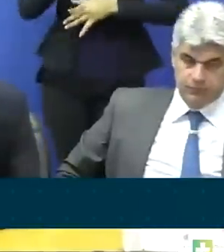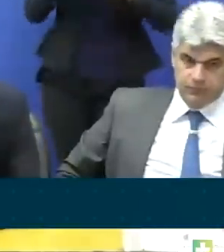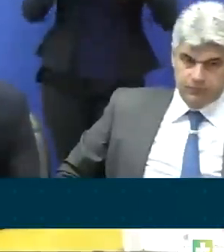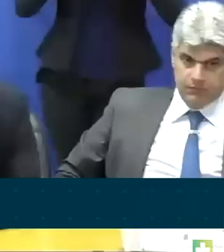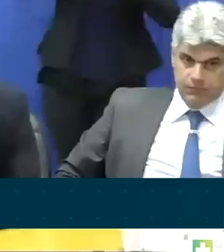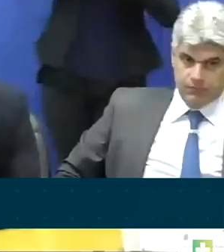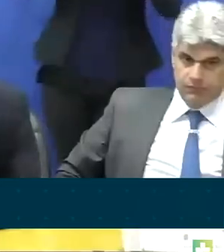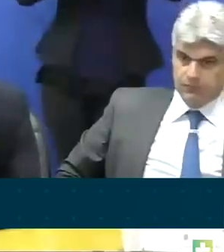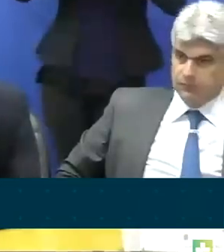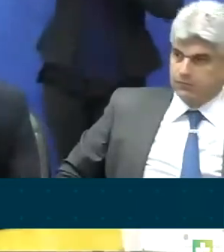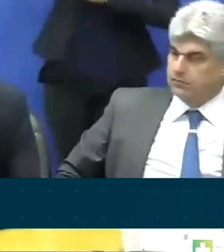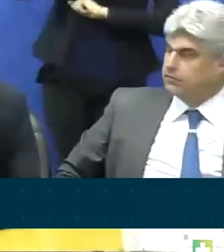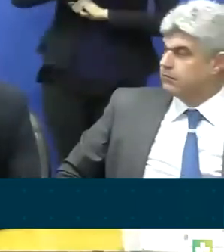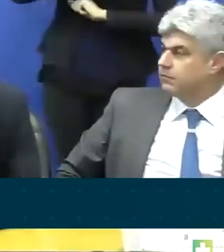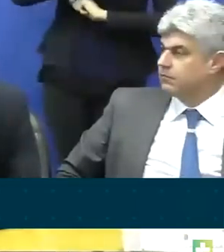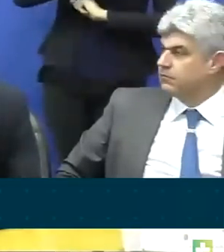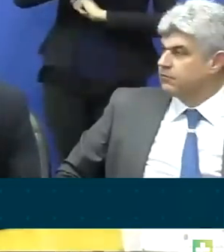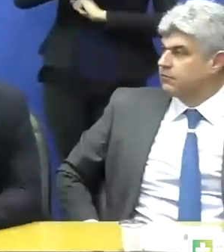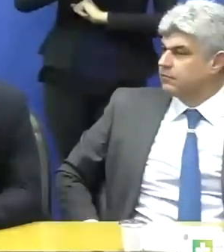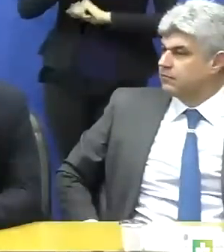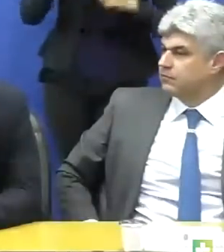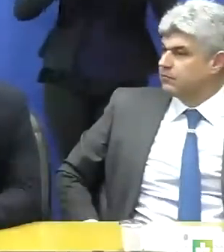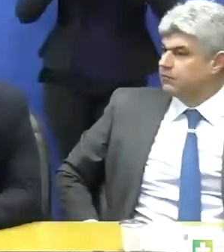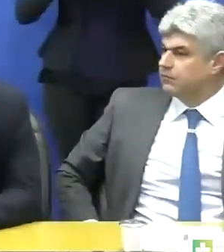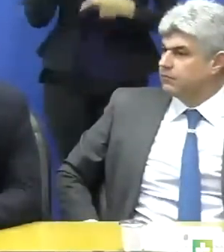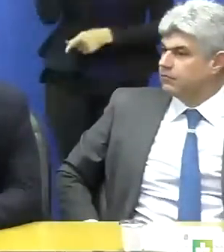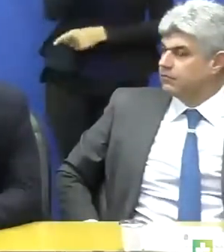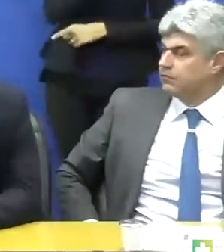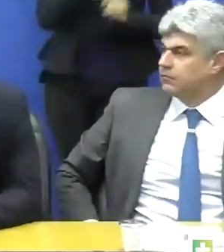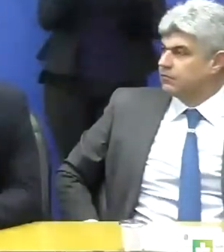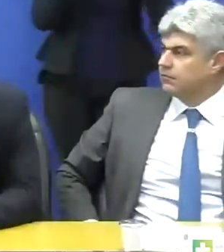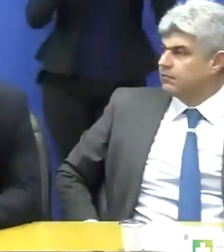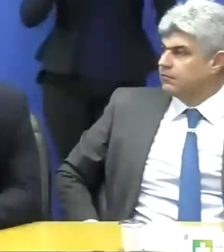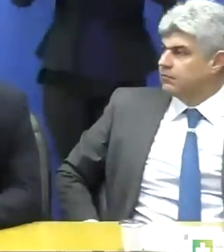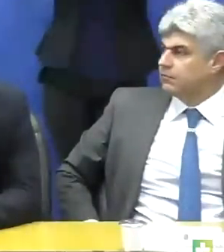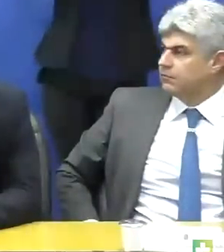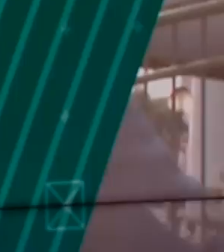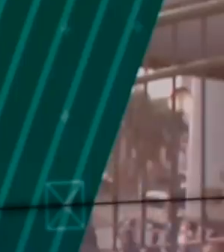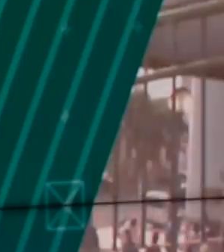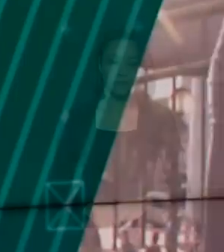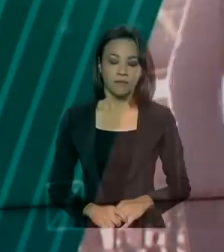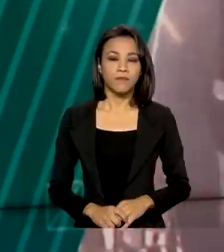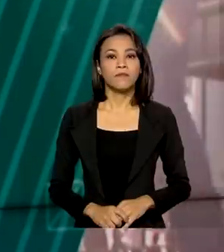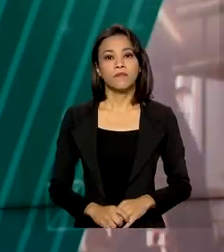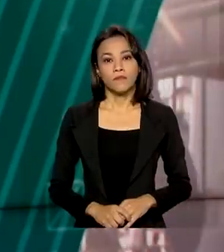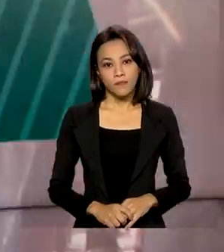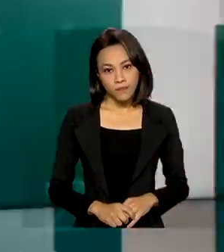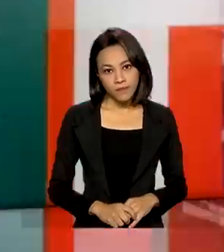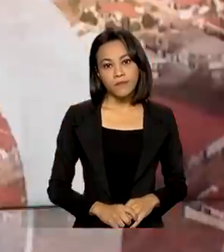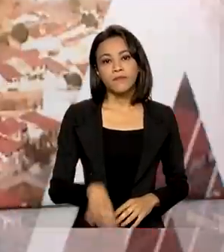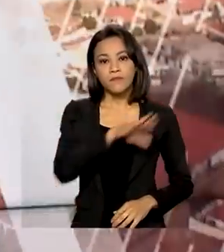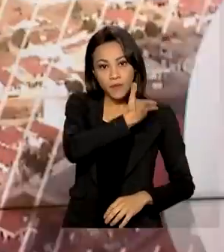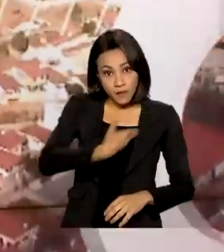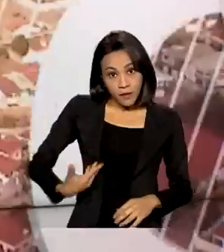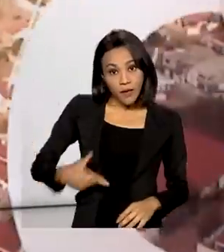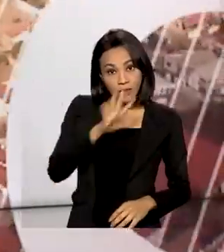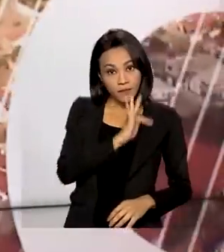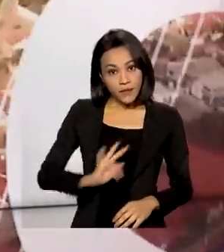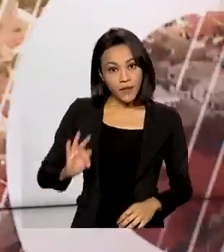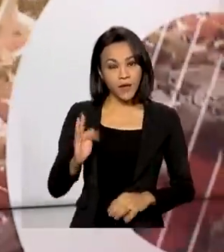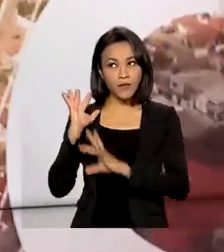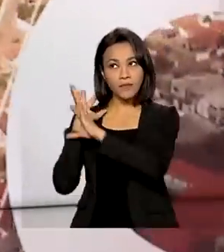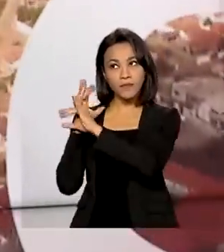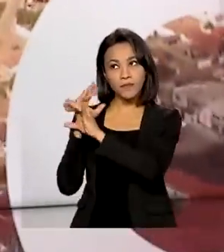adequados, porque nós precisamos dos profissionais de saúde. E o governo federal fez um